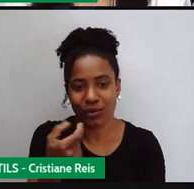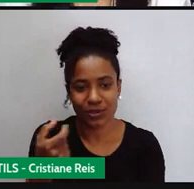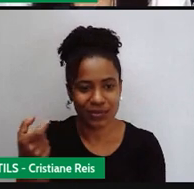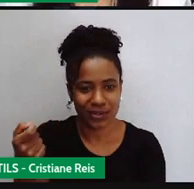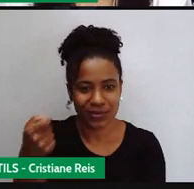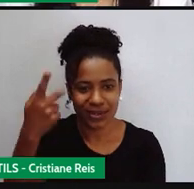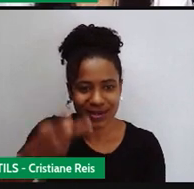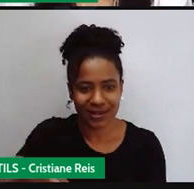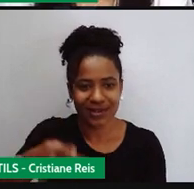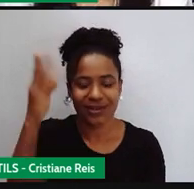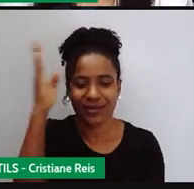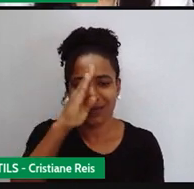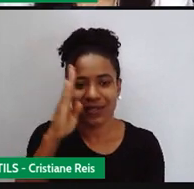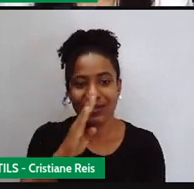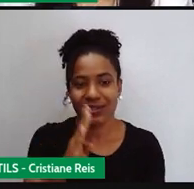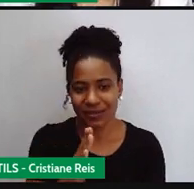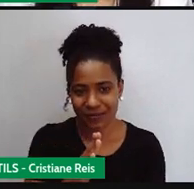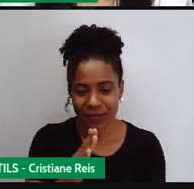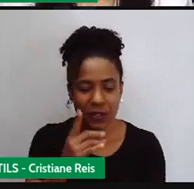gente observa aqui, ó,